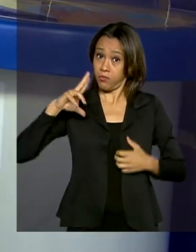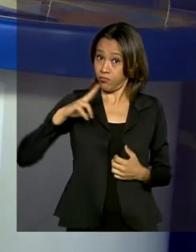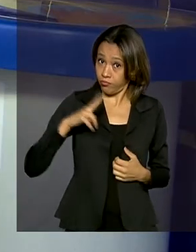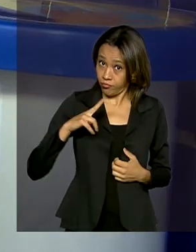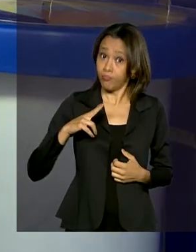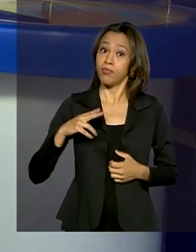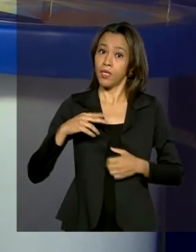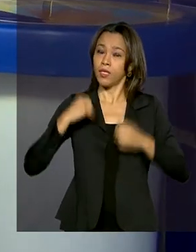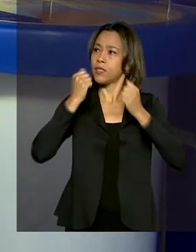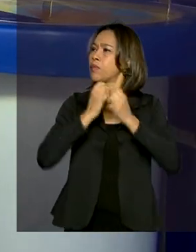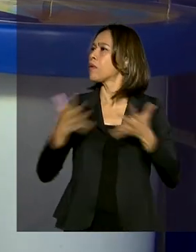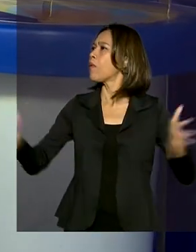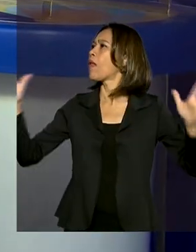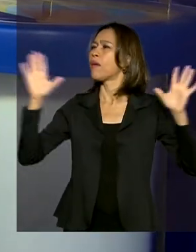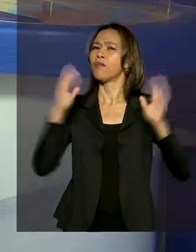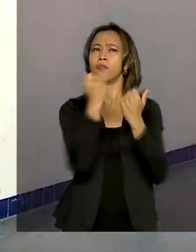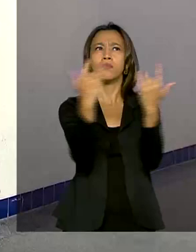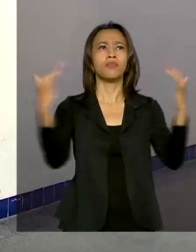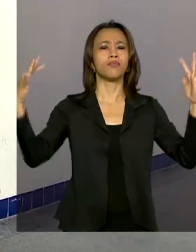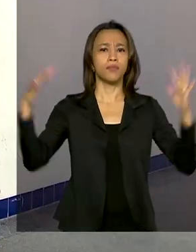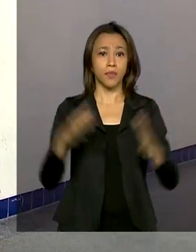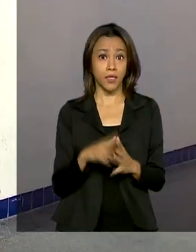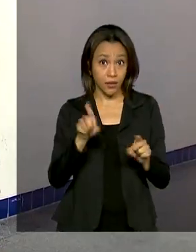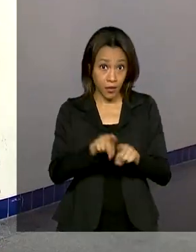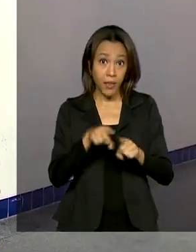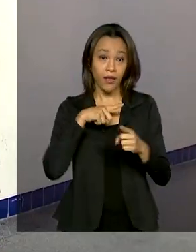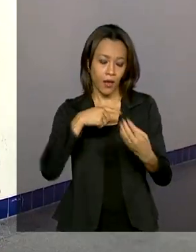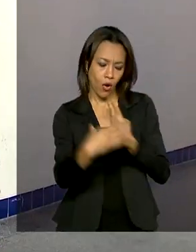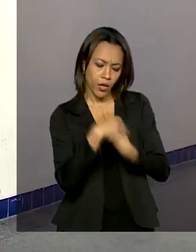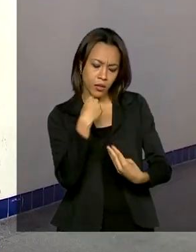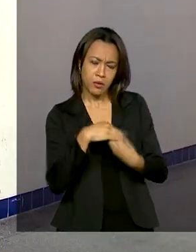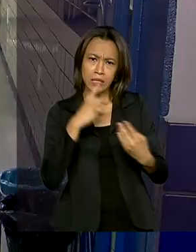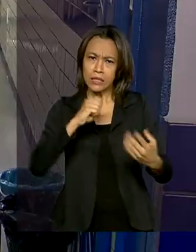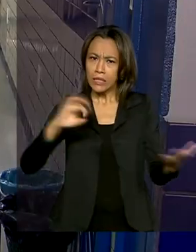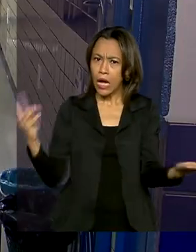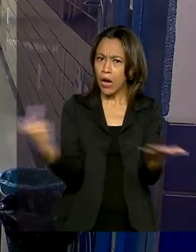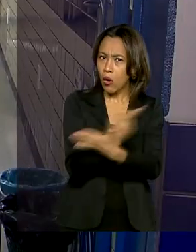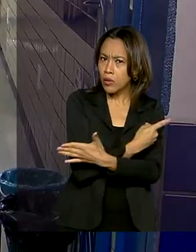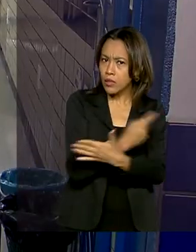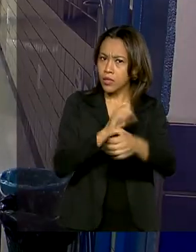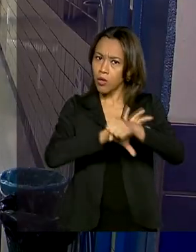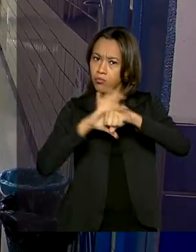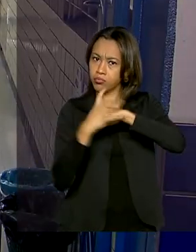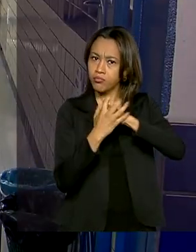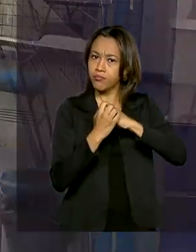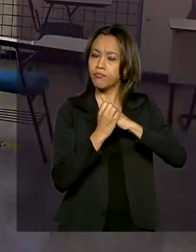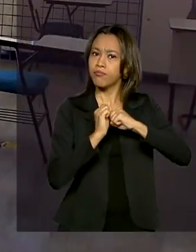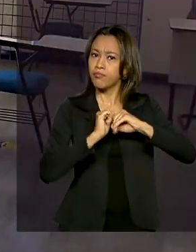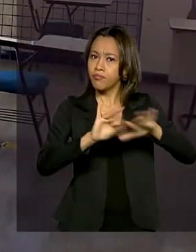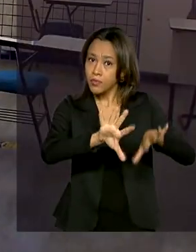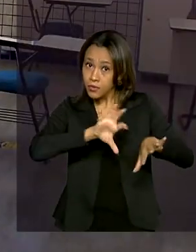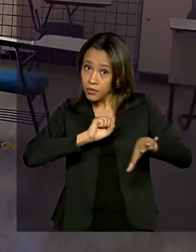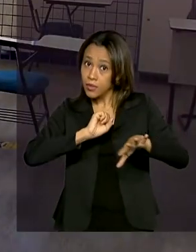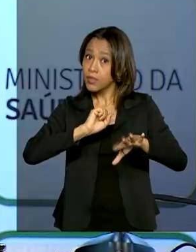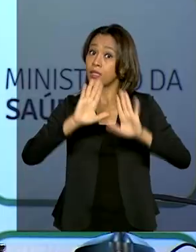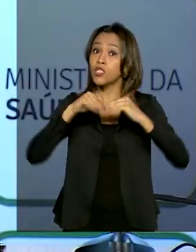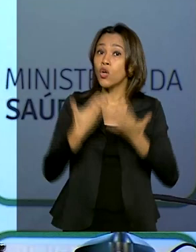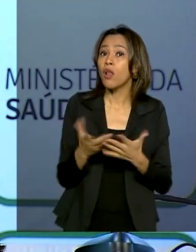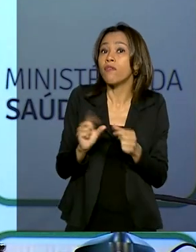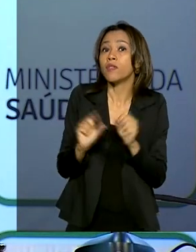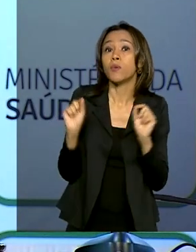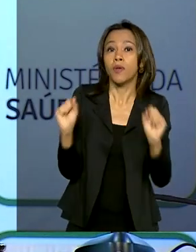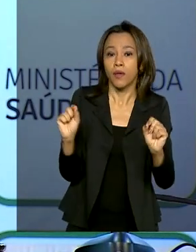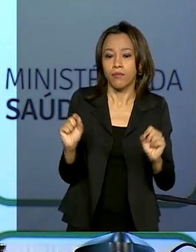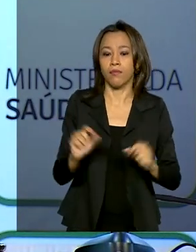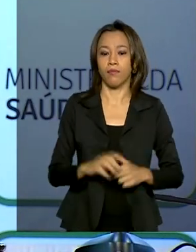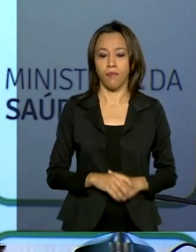Também há orientações sobre o que fazer caso surja algum caso de covid-19 na escola. Isso